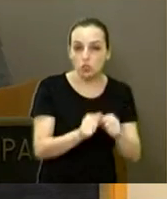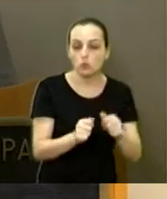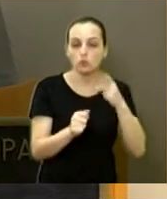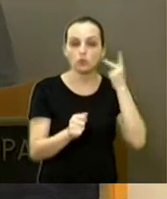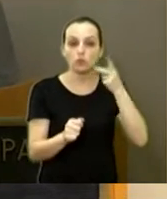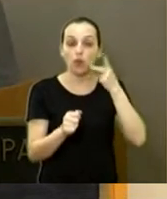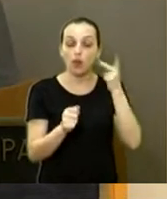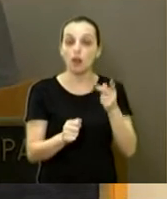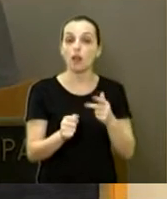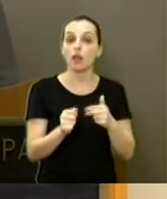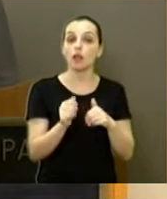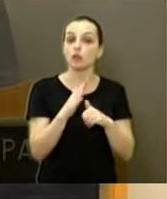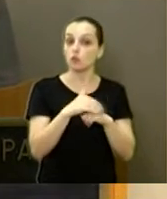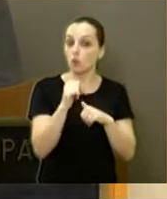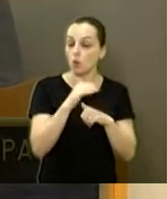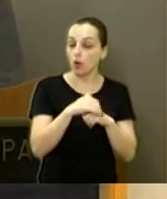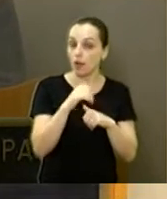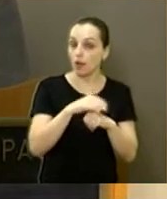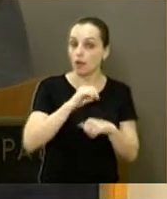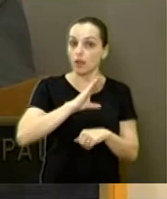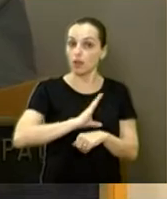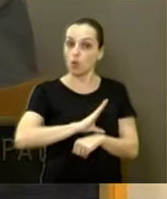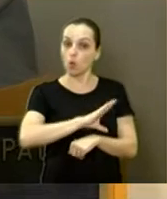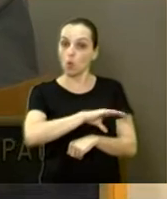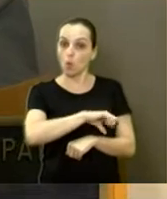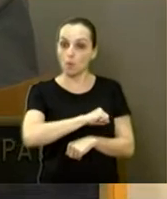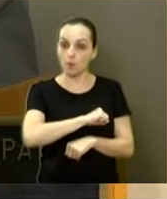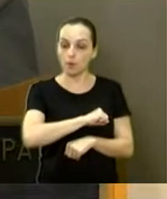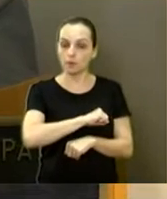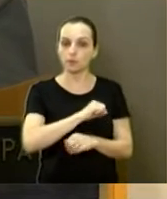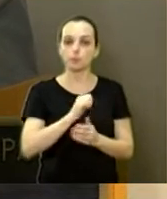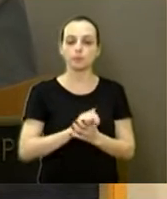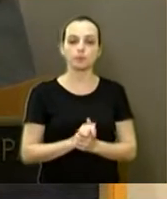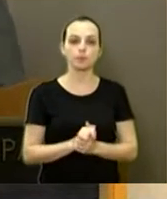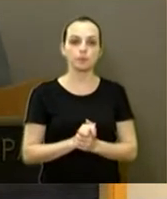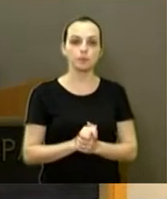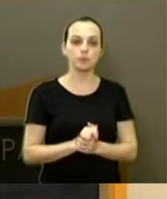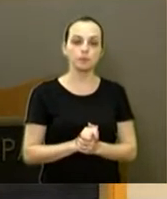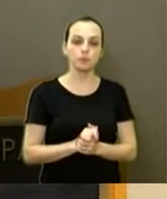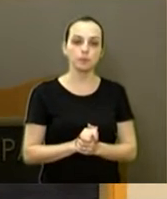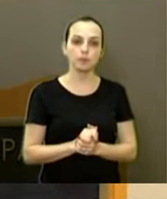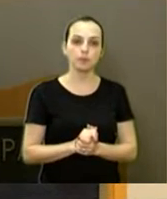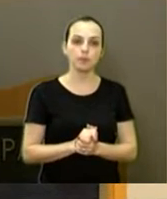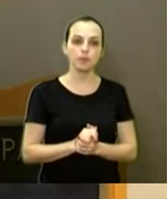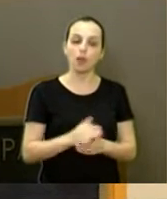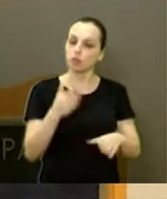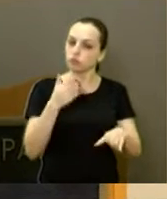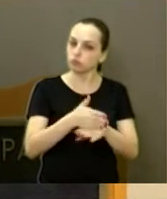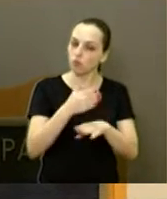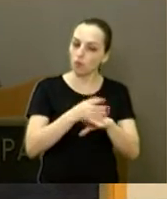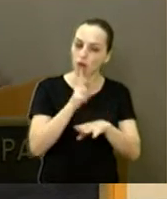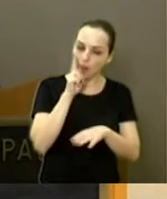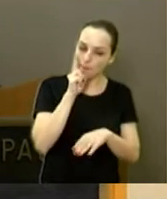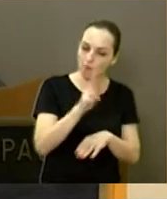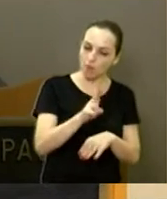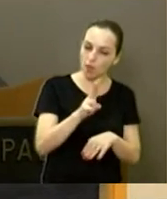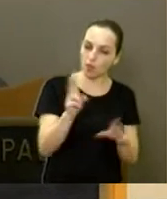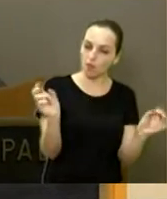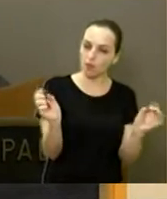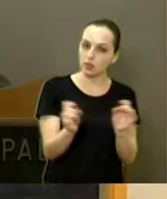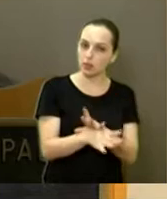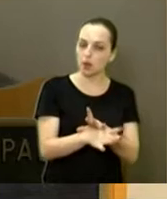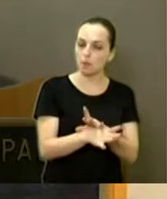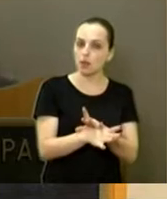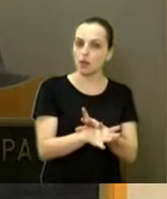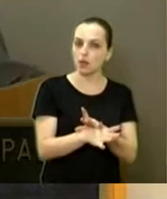delicadeza, com amor, no carinho. Aí eu fui lá, ele estava terminando as obras aqui, tiraram aquela